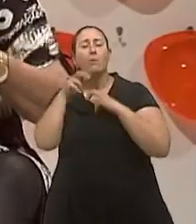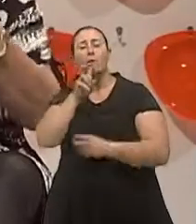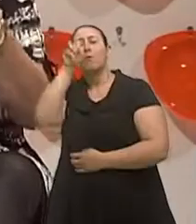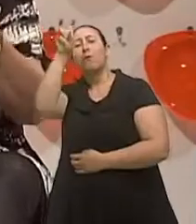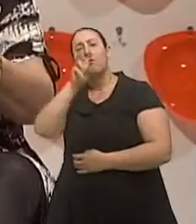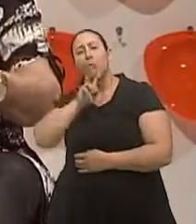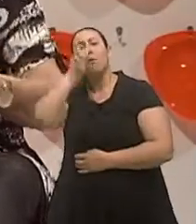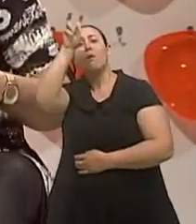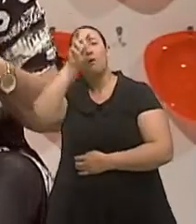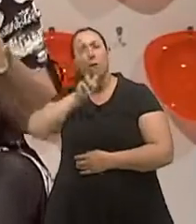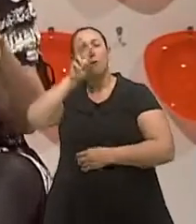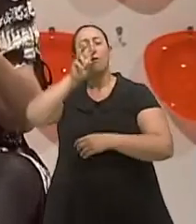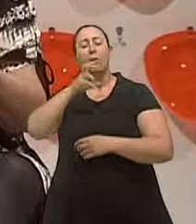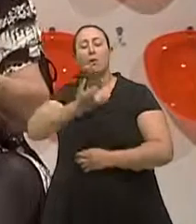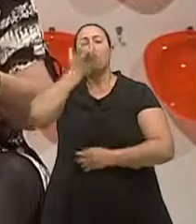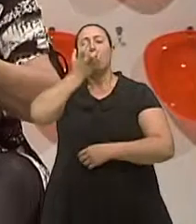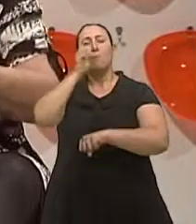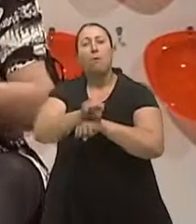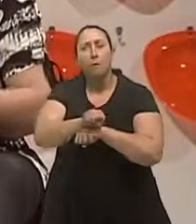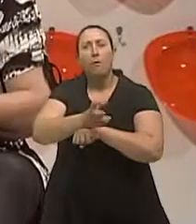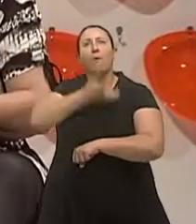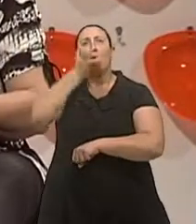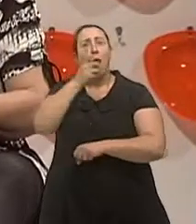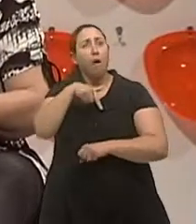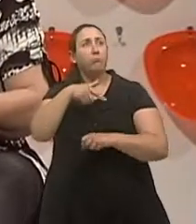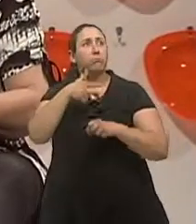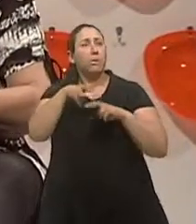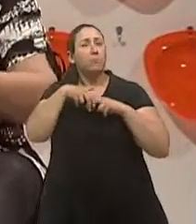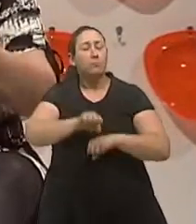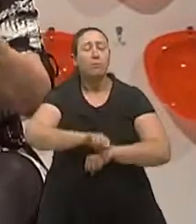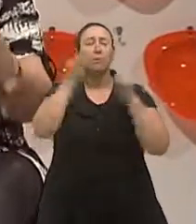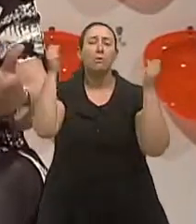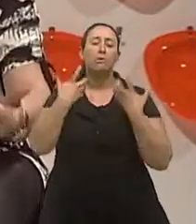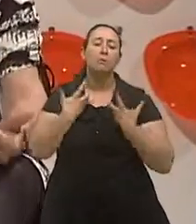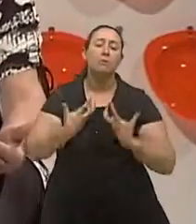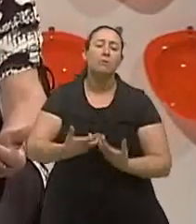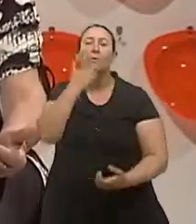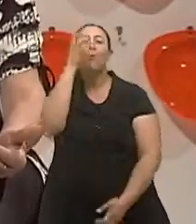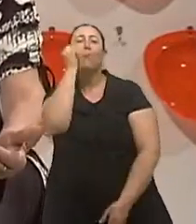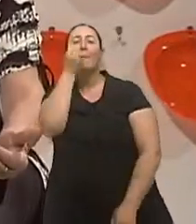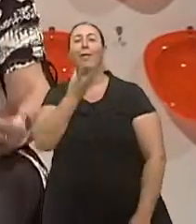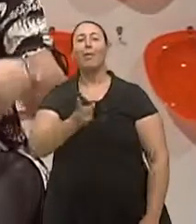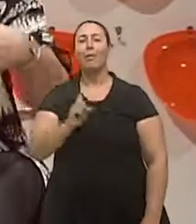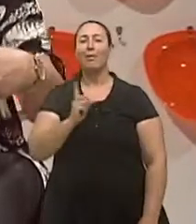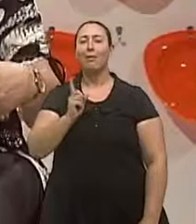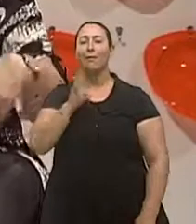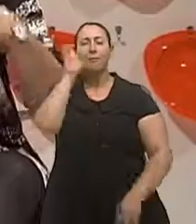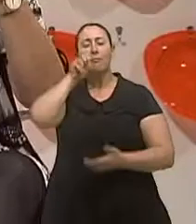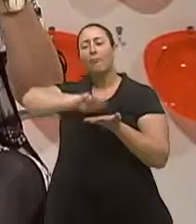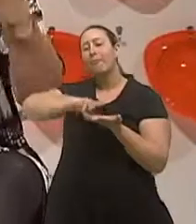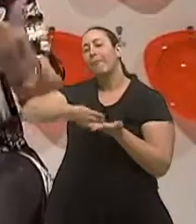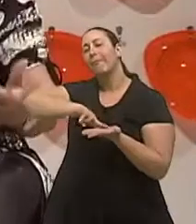é um círculo vicioso. Quer dizer, dormiu mal, passa sonolenta durante o dia, quando